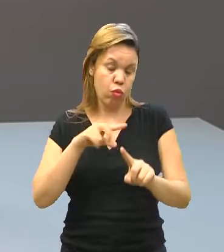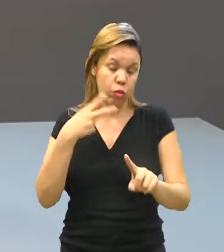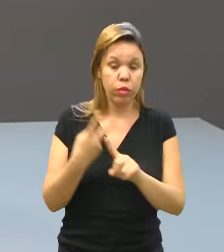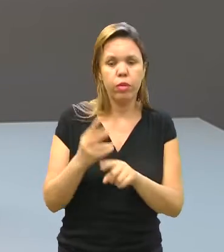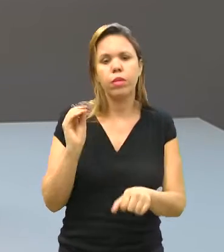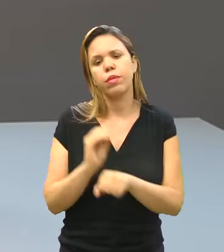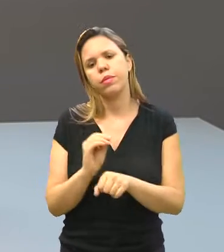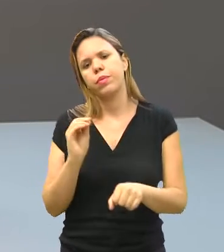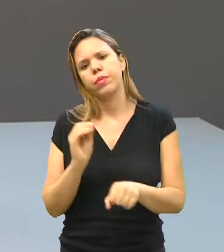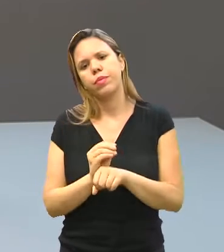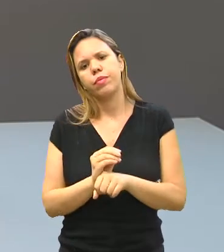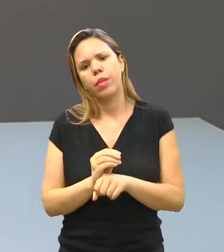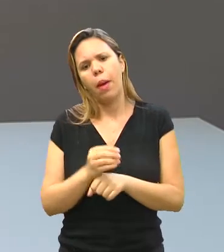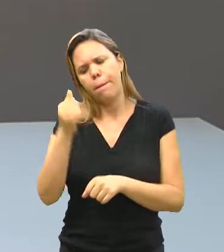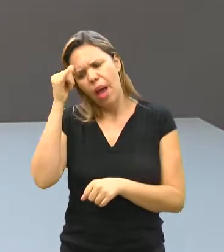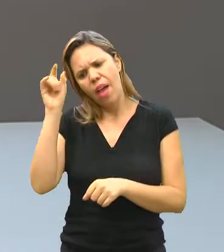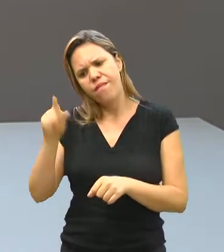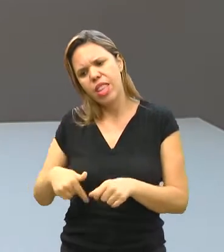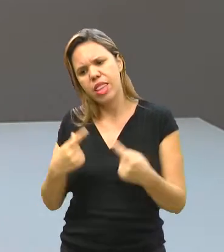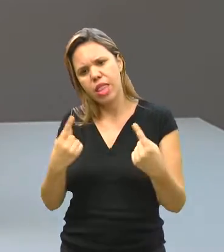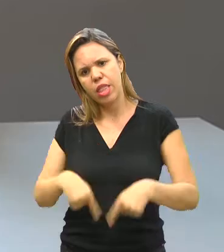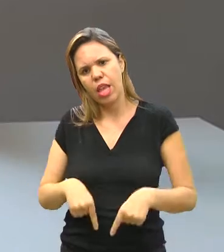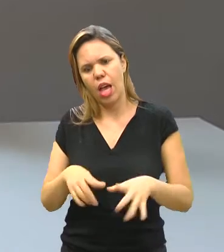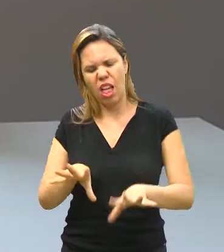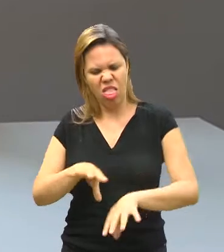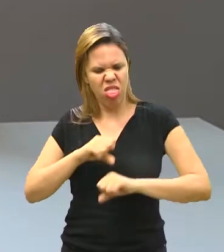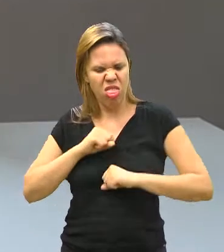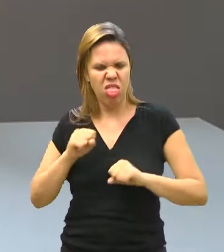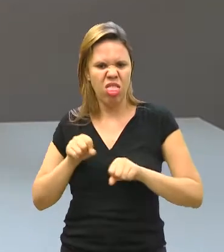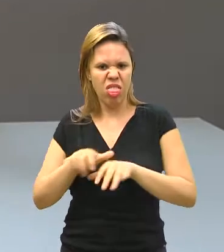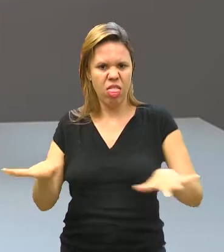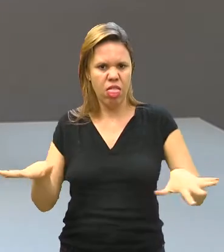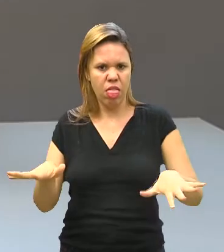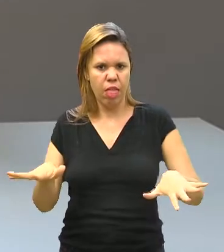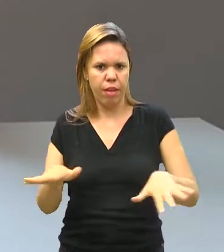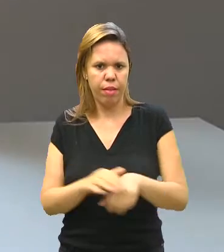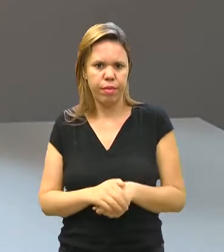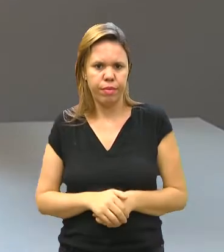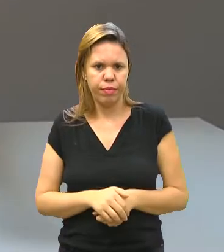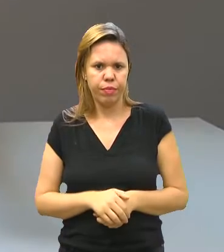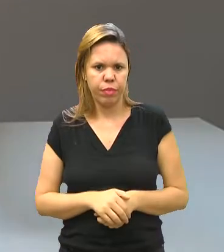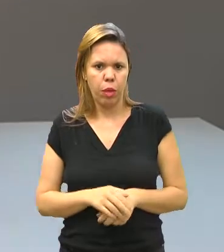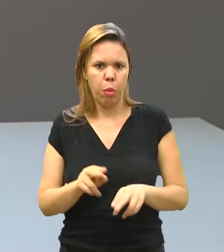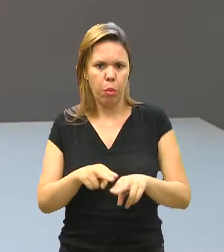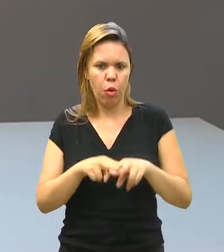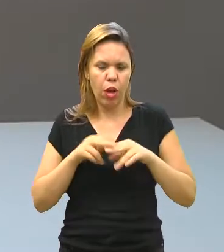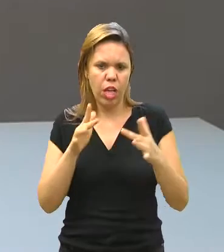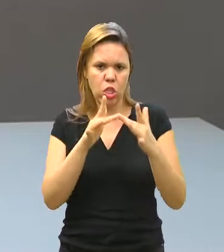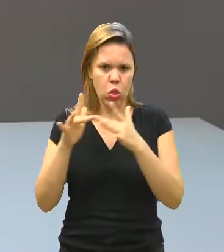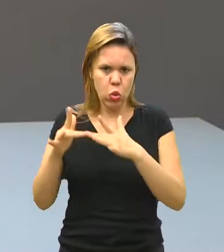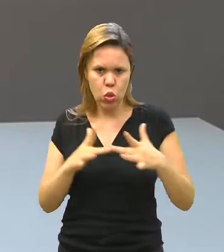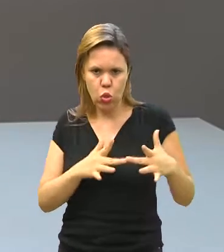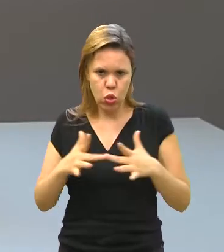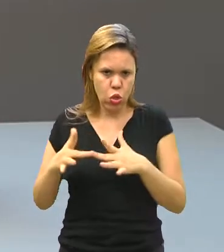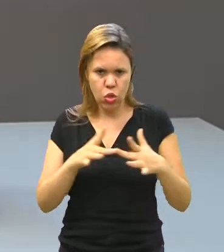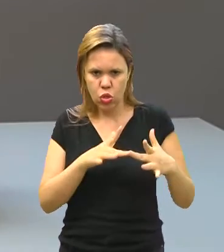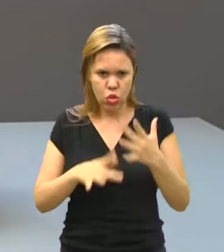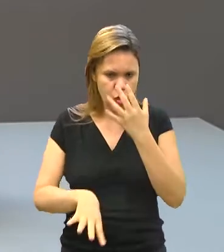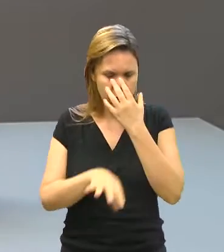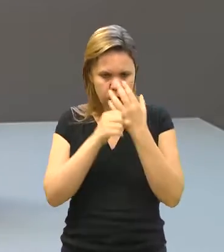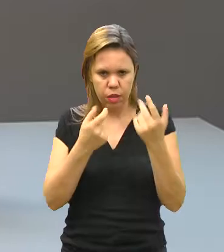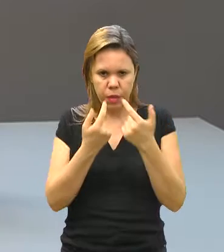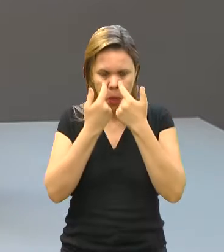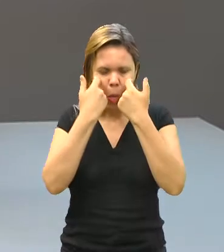medida de proteção contra doenças infectocontagiosas transmissíveis por contato ou